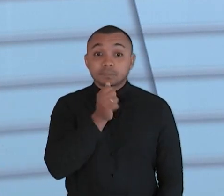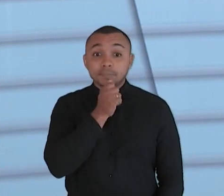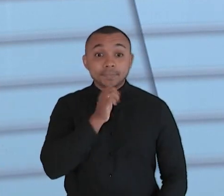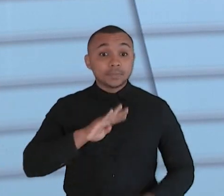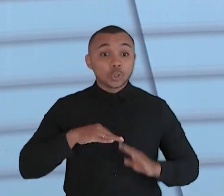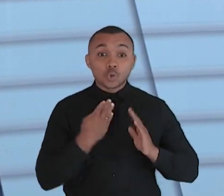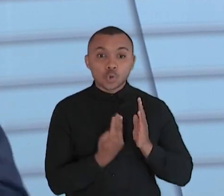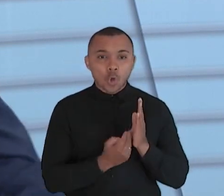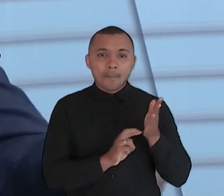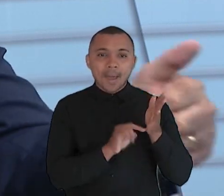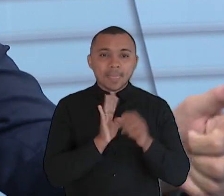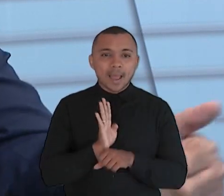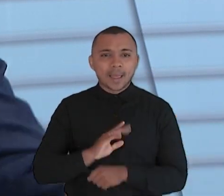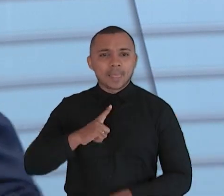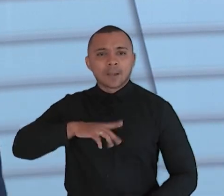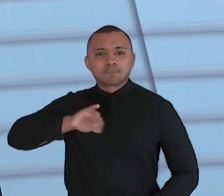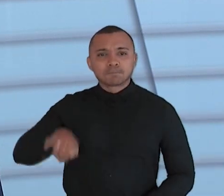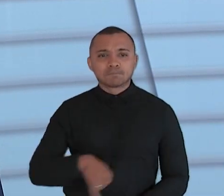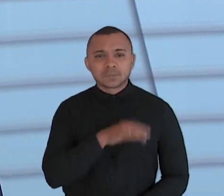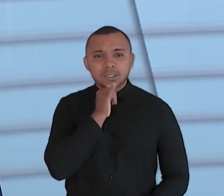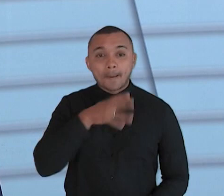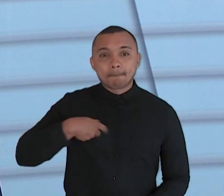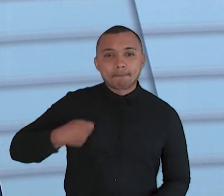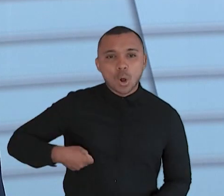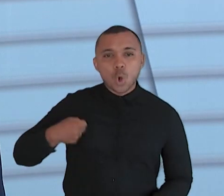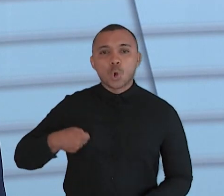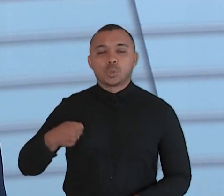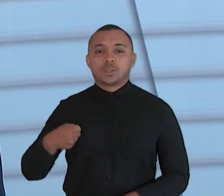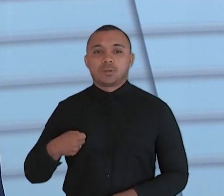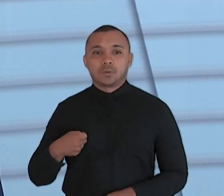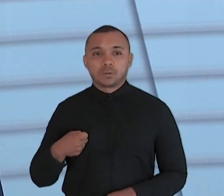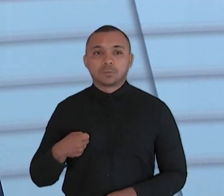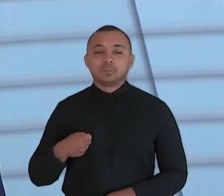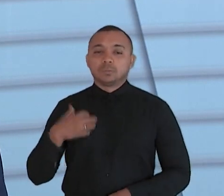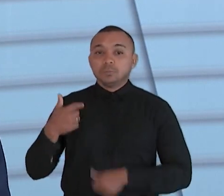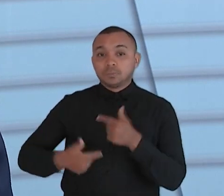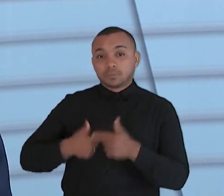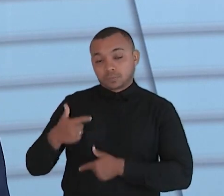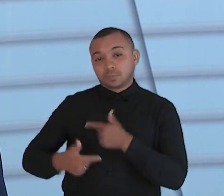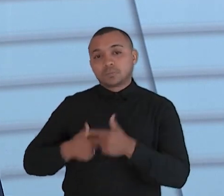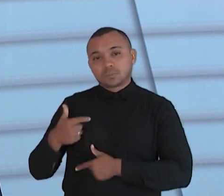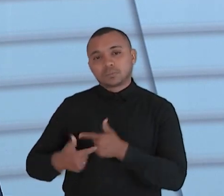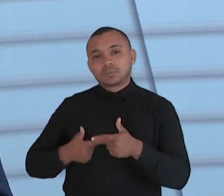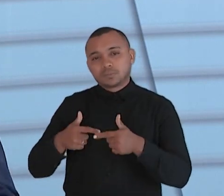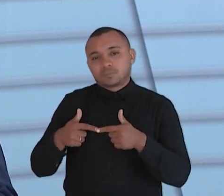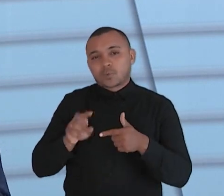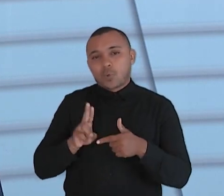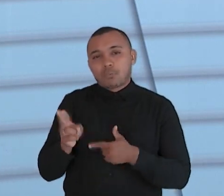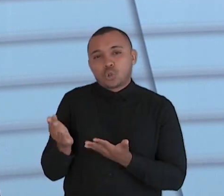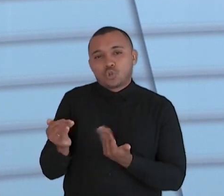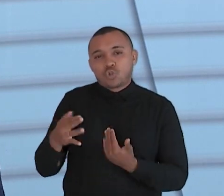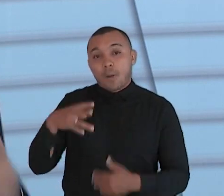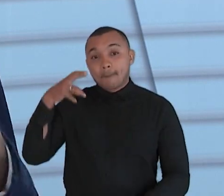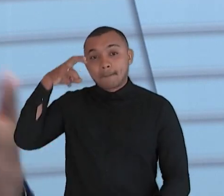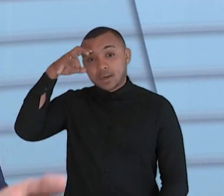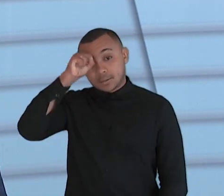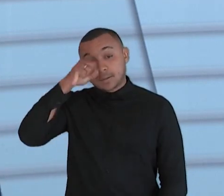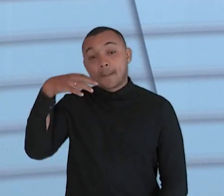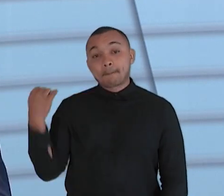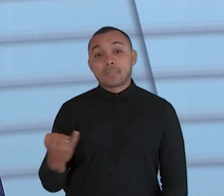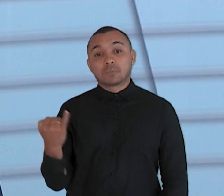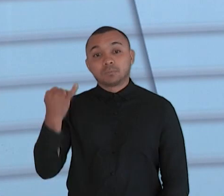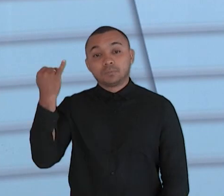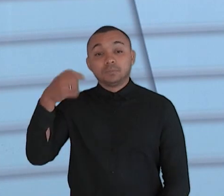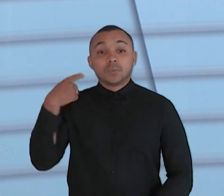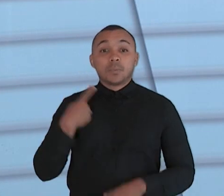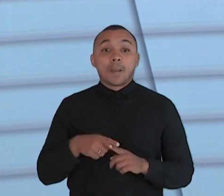e têm uma oportunidade, uma bolsa, uma bolsa de trabalho, aquele jovem aprendiz, aquilo é fundamental, porque a gente...